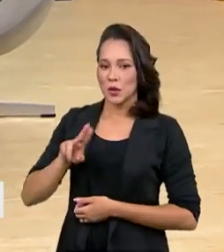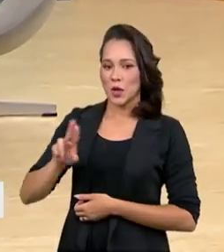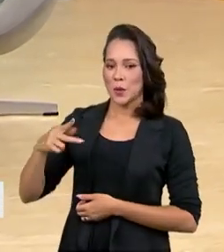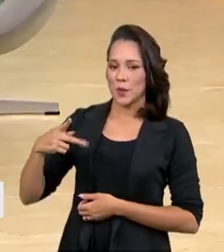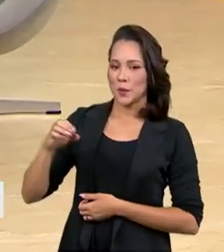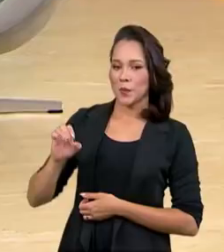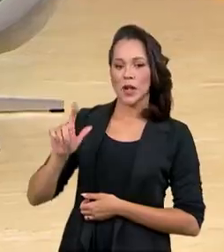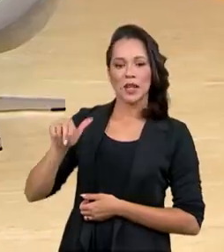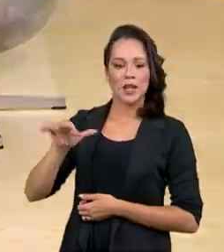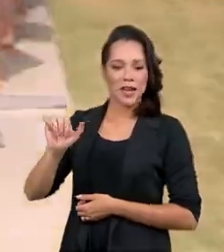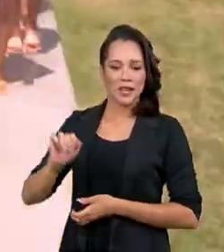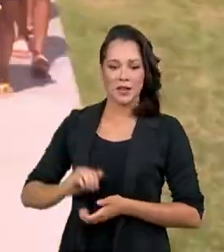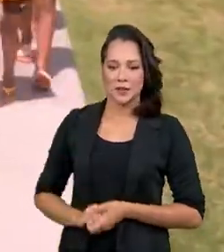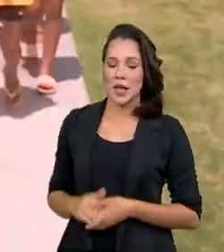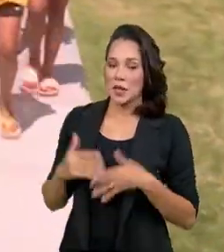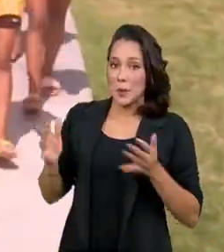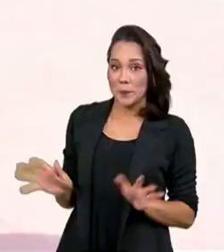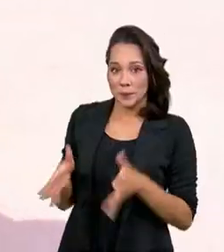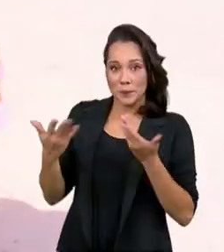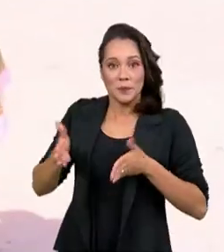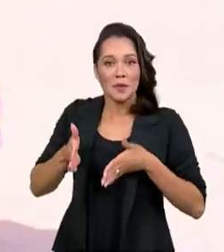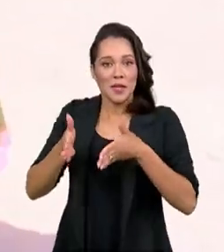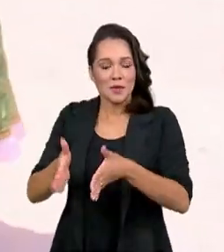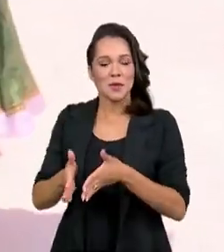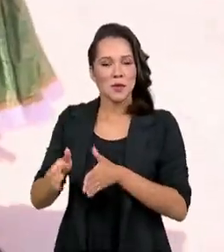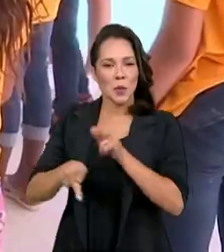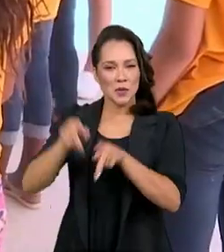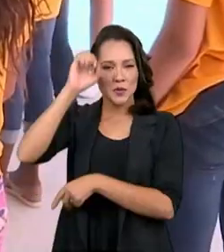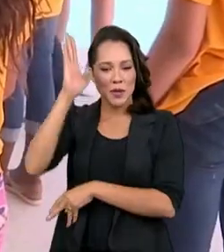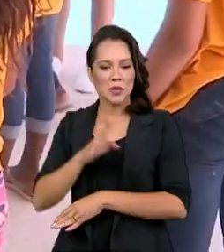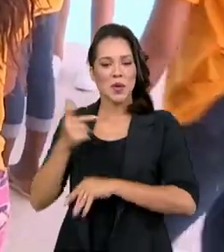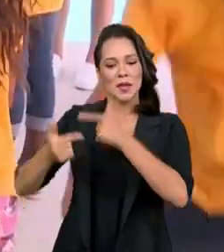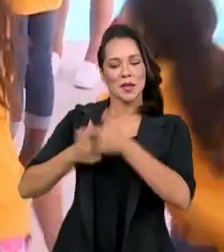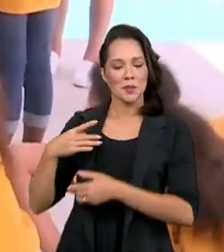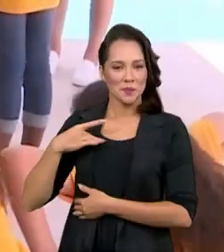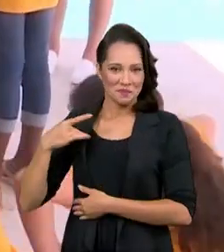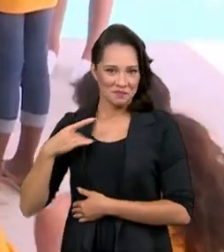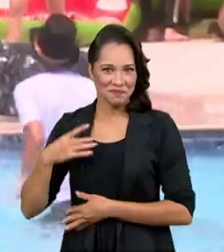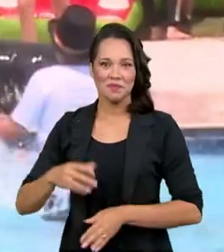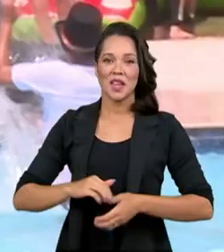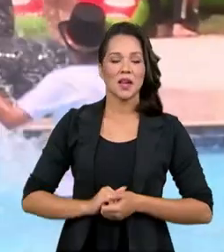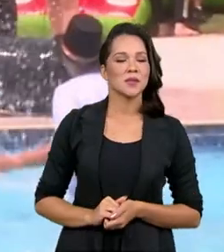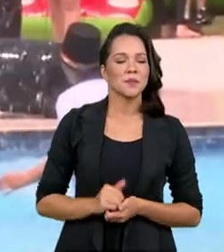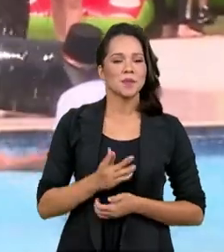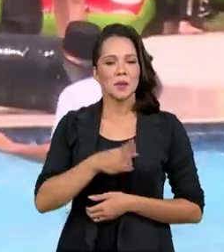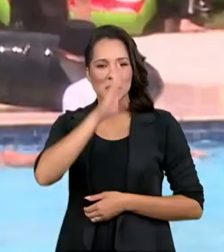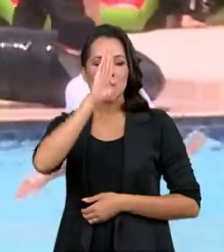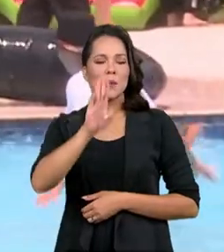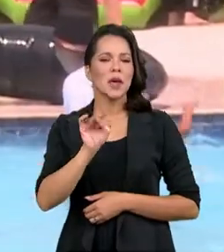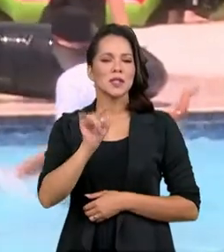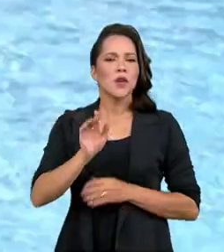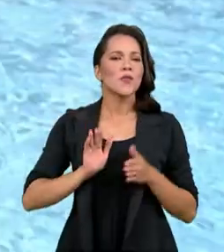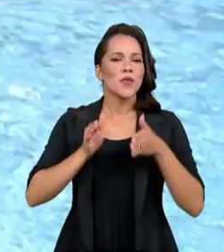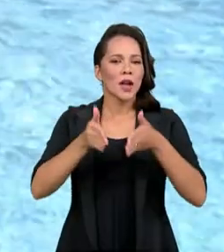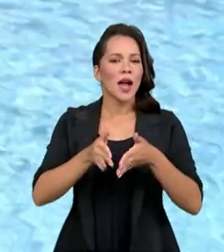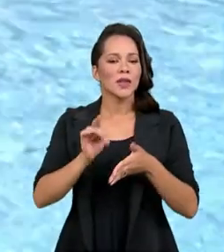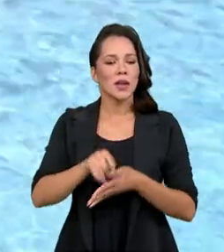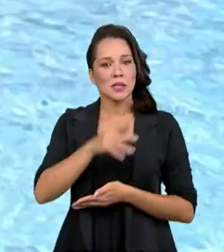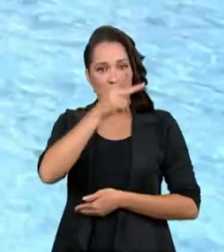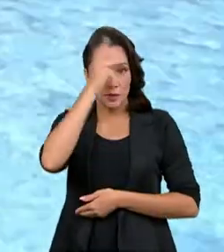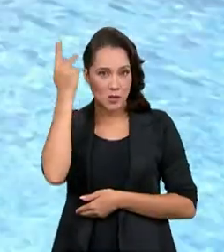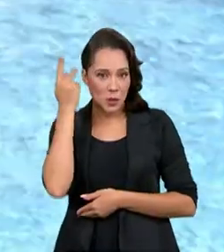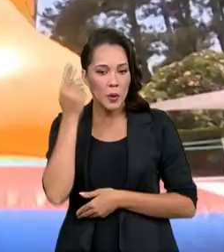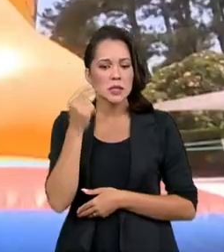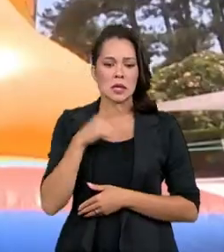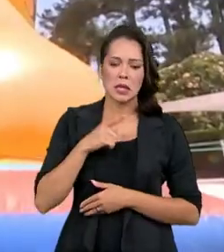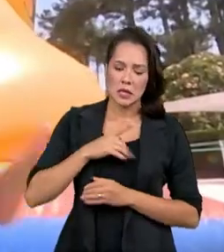Poliana Andrade, para incentivar a participação de brasileiros em atividades voluntárias, especialmente aquelas voltadas às pessoas